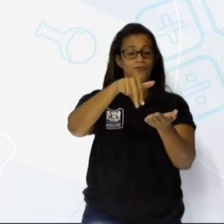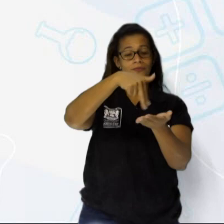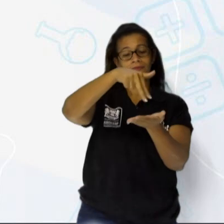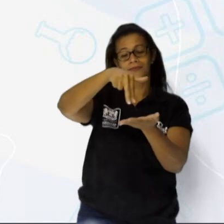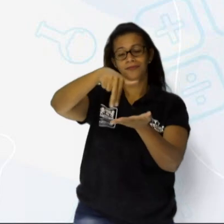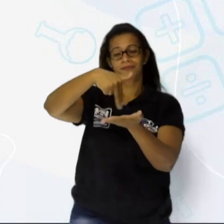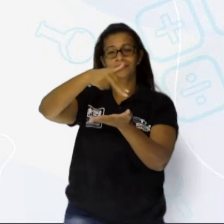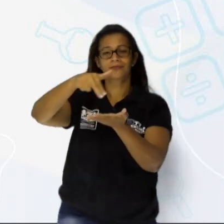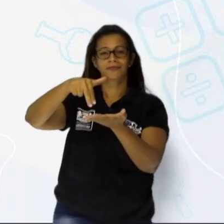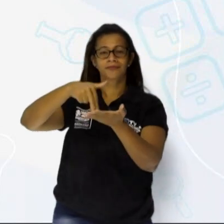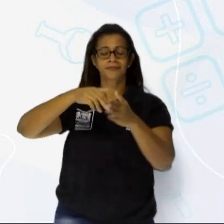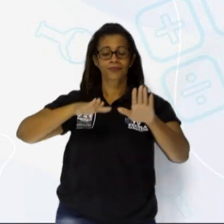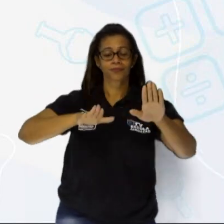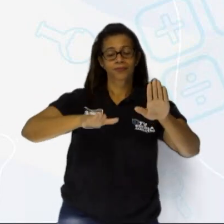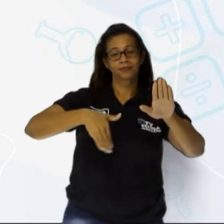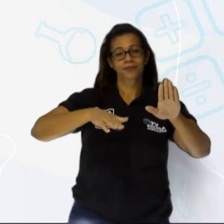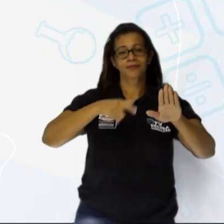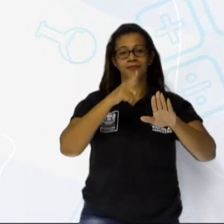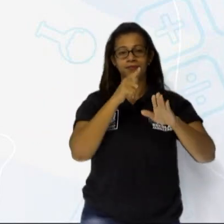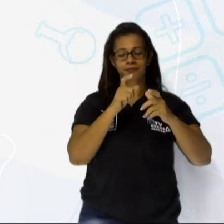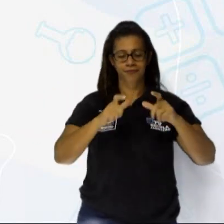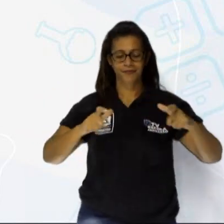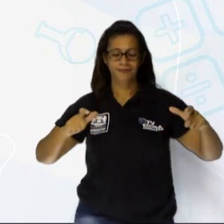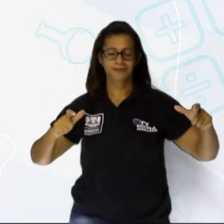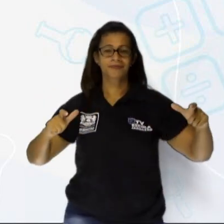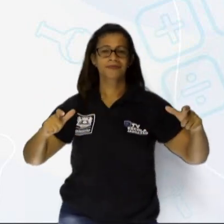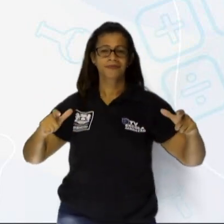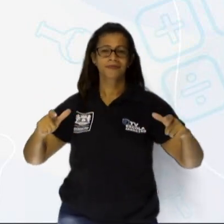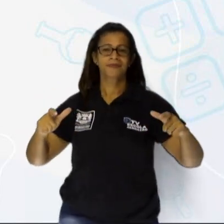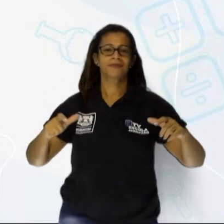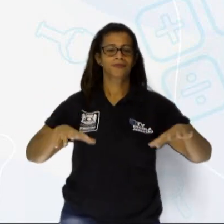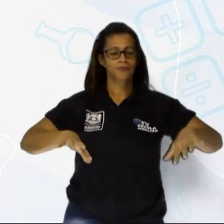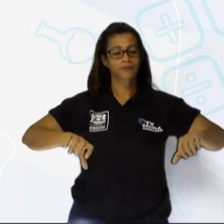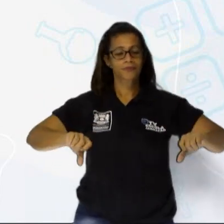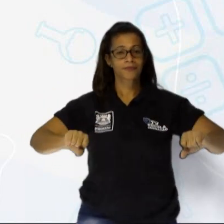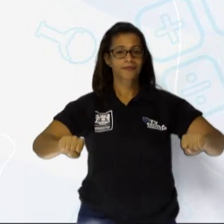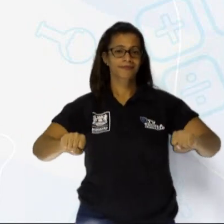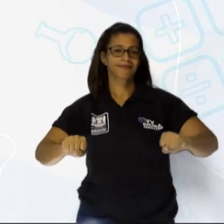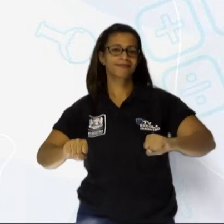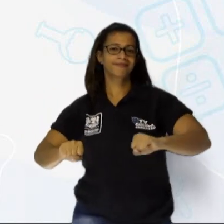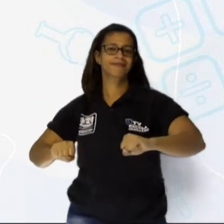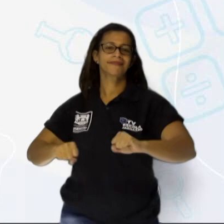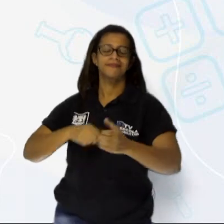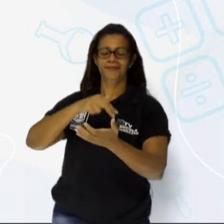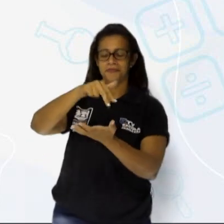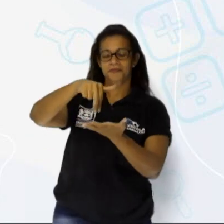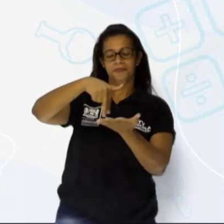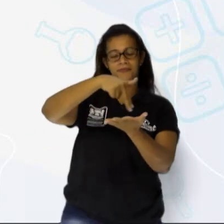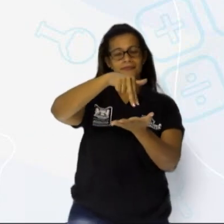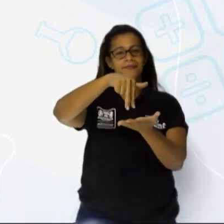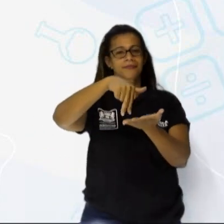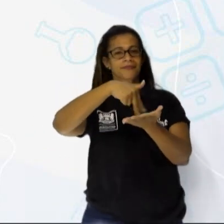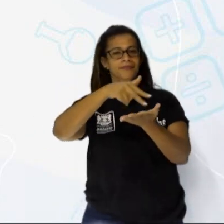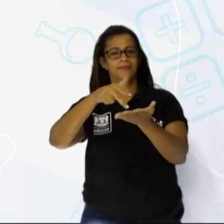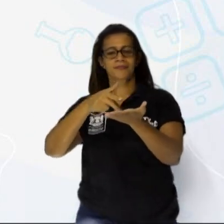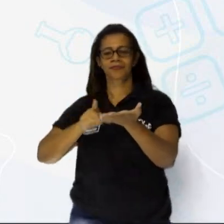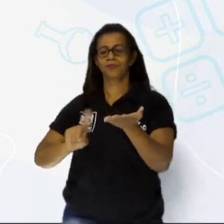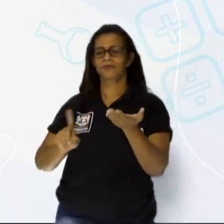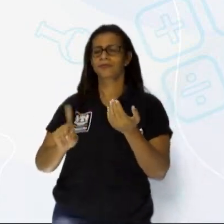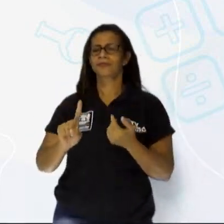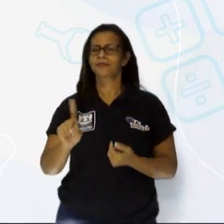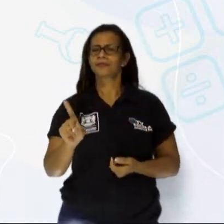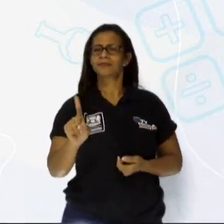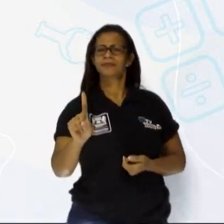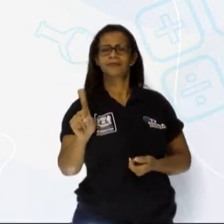nada no lago Depois dá a mão pra mim A dança da cascavel Quero ver quem sabe dançar A